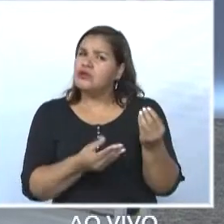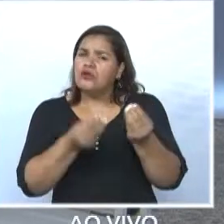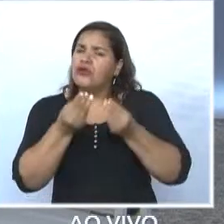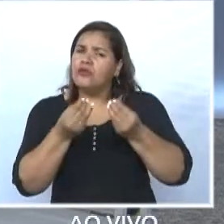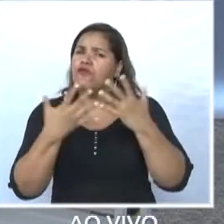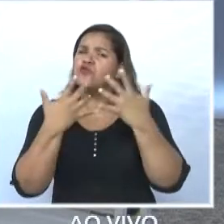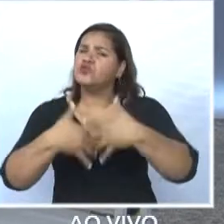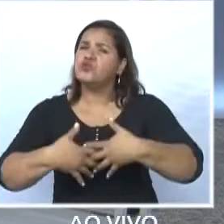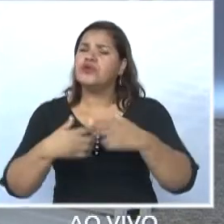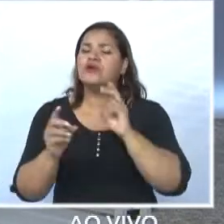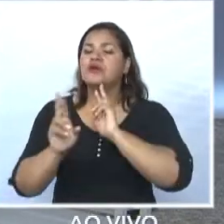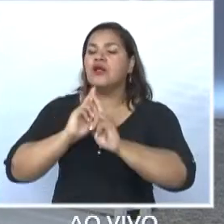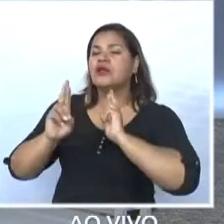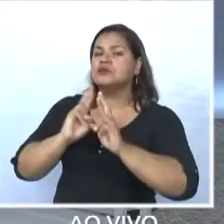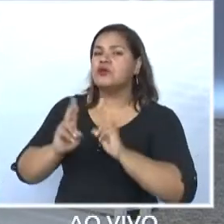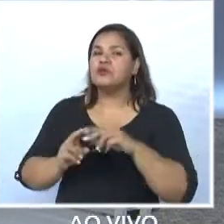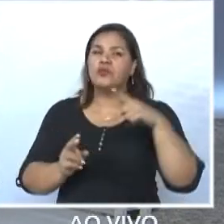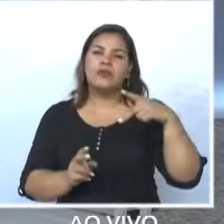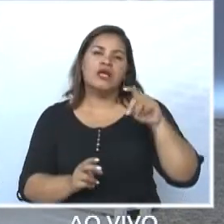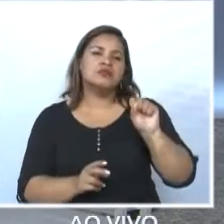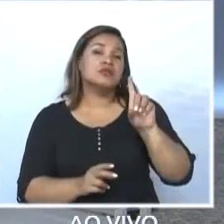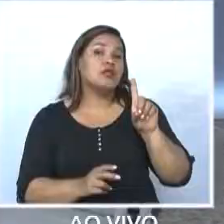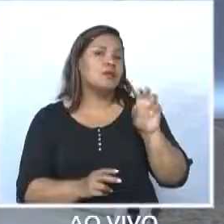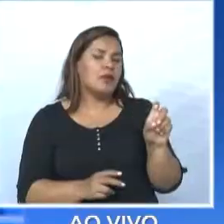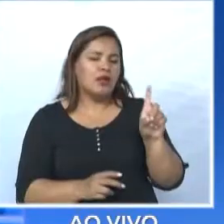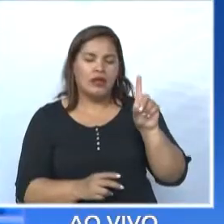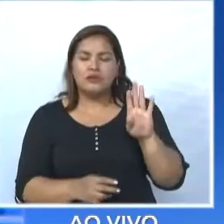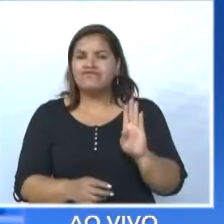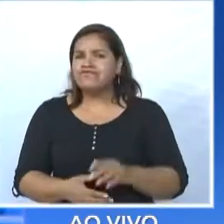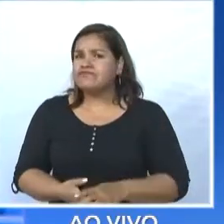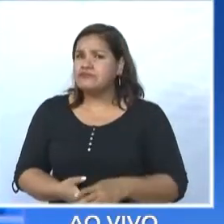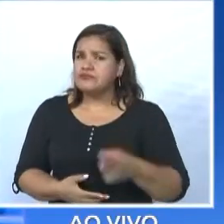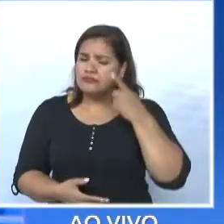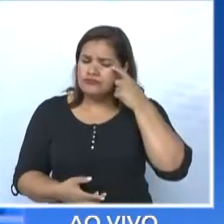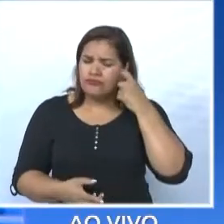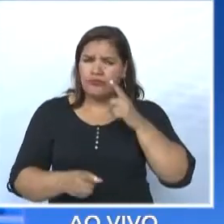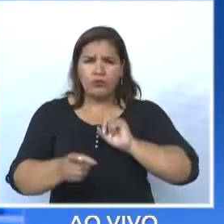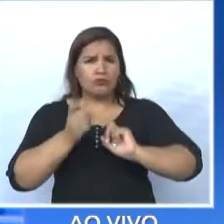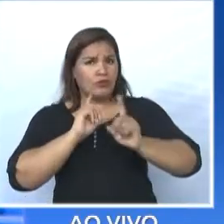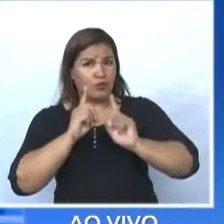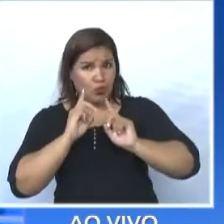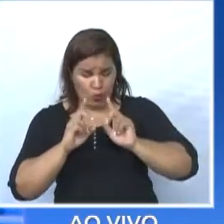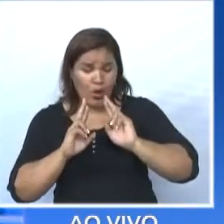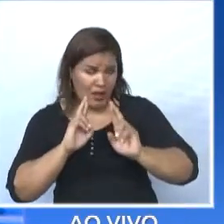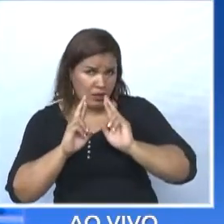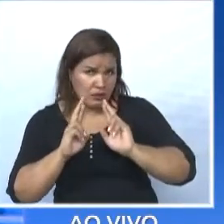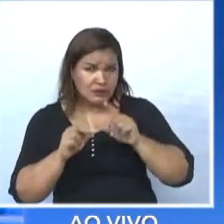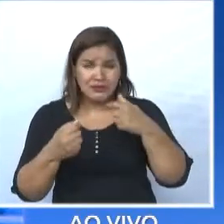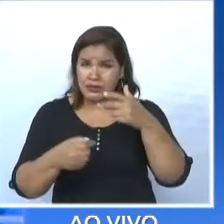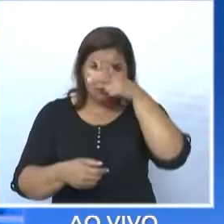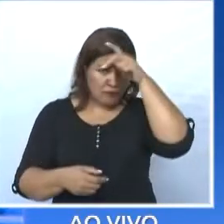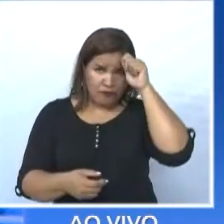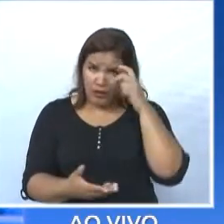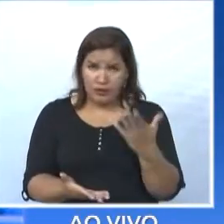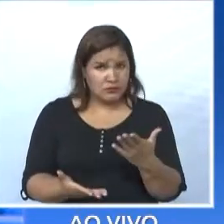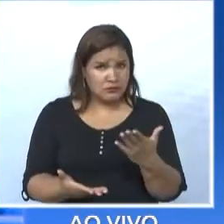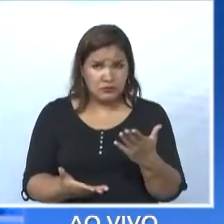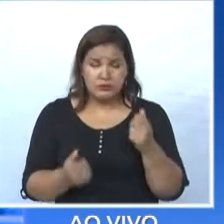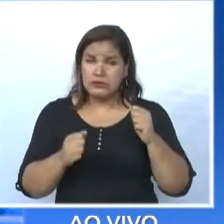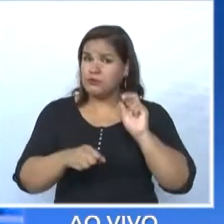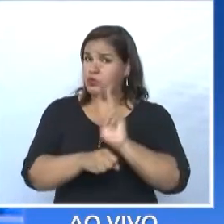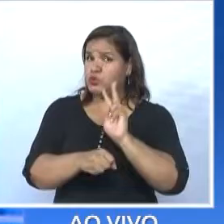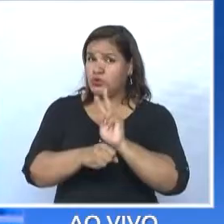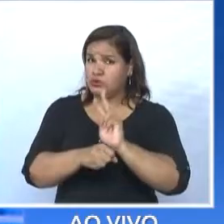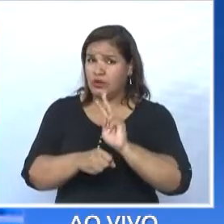sua com o PSDB? A minha relação com o Dória é uma relação de prefeito que precisa salvaguardar e precisa proteger a sua população.